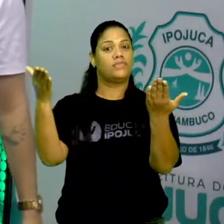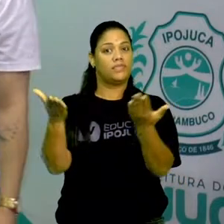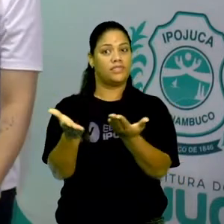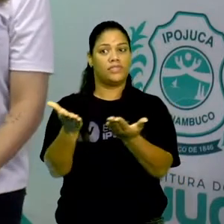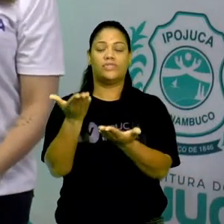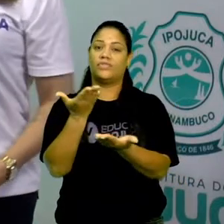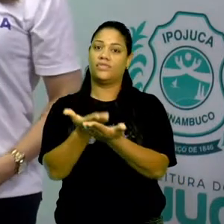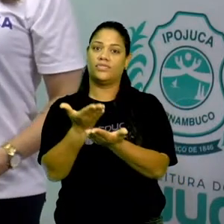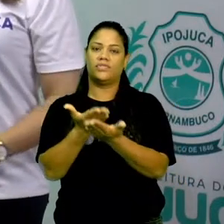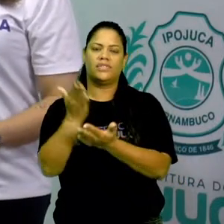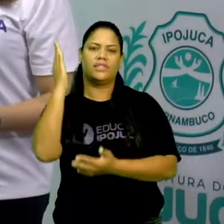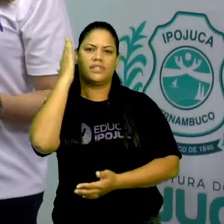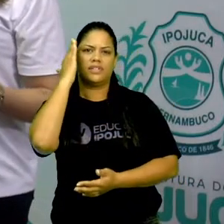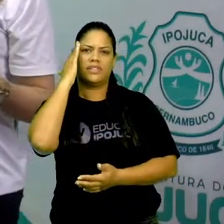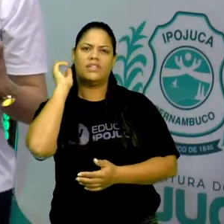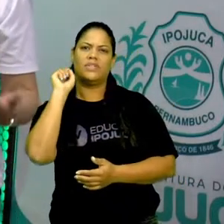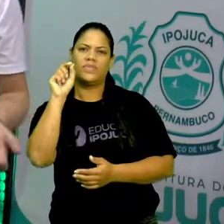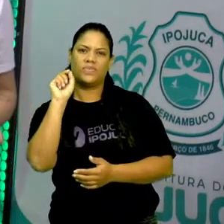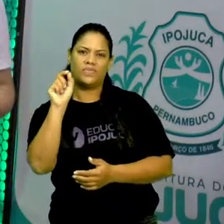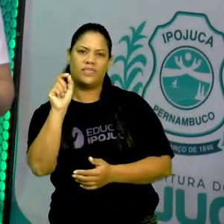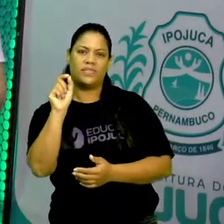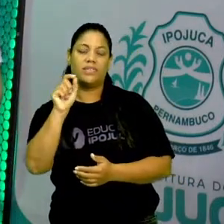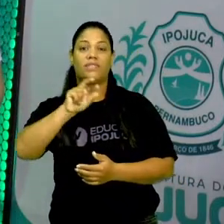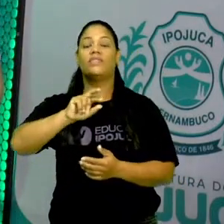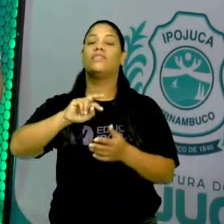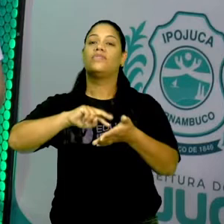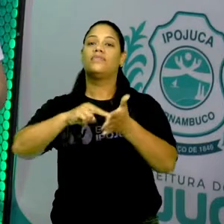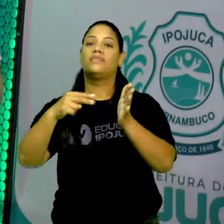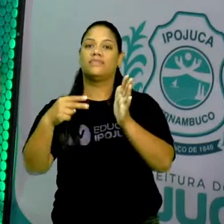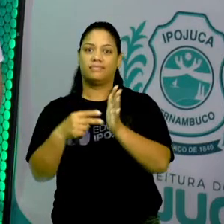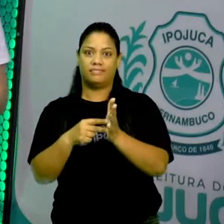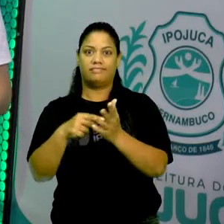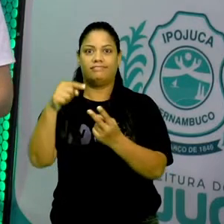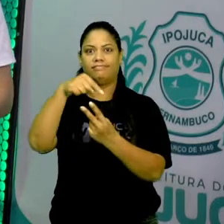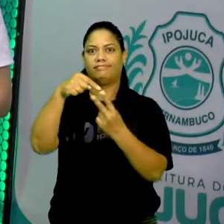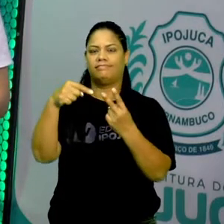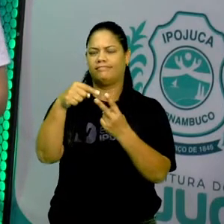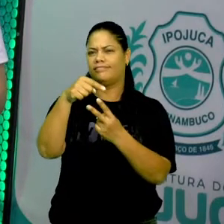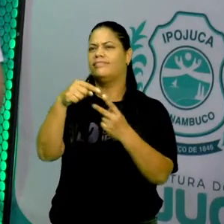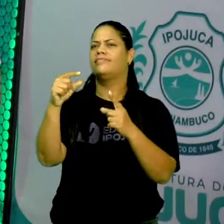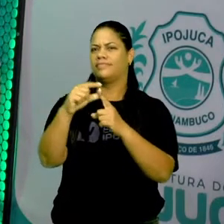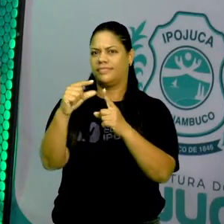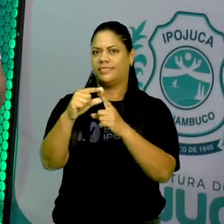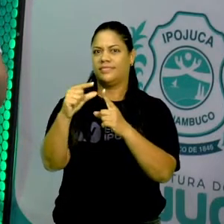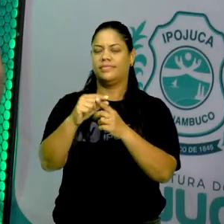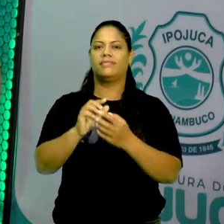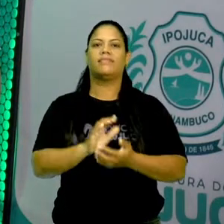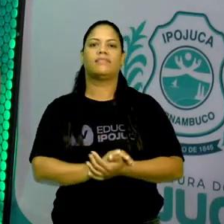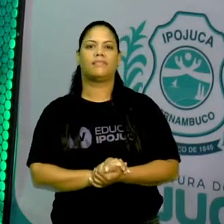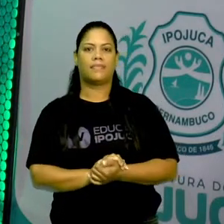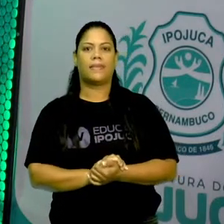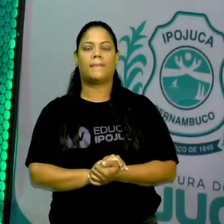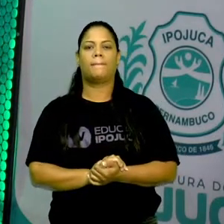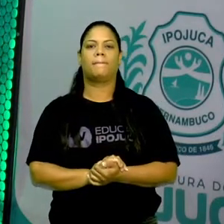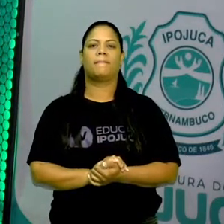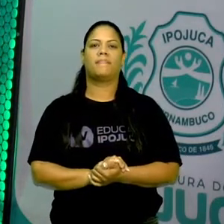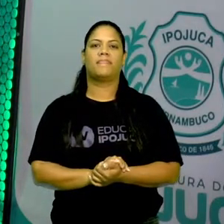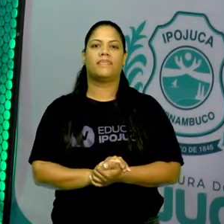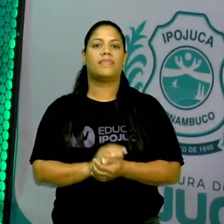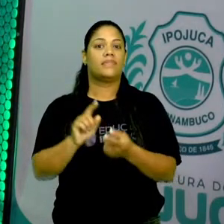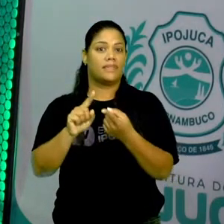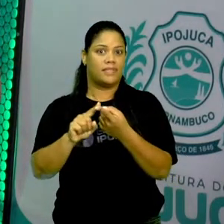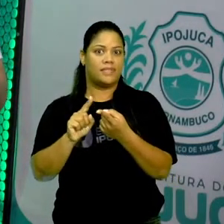hoje é entender o que é paráfrase e paródia como um recurso de intertextualidade. A paródia e a paráfrase